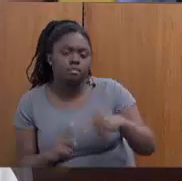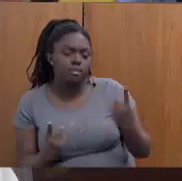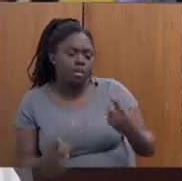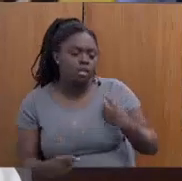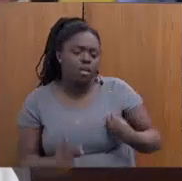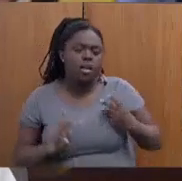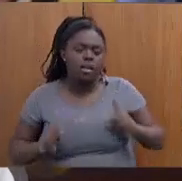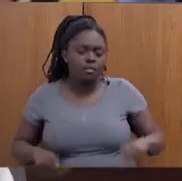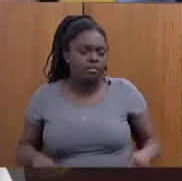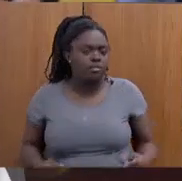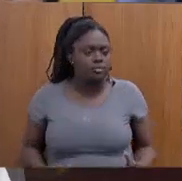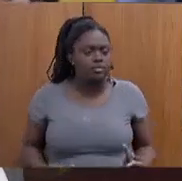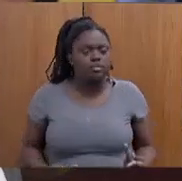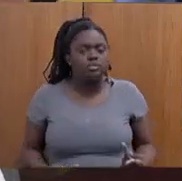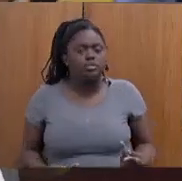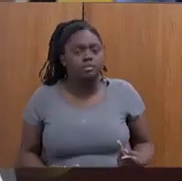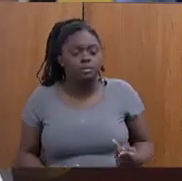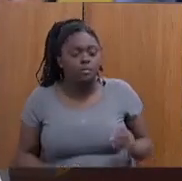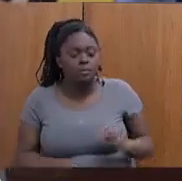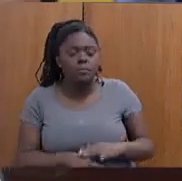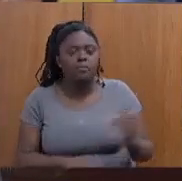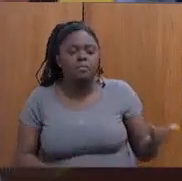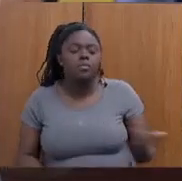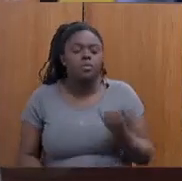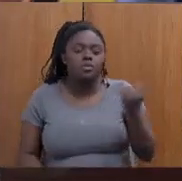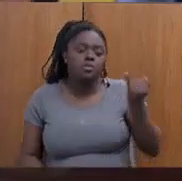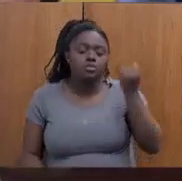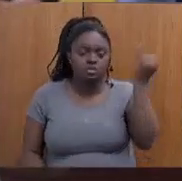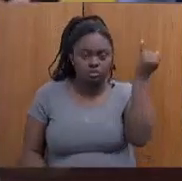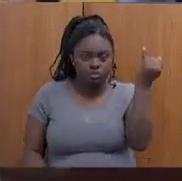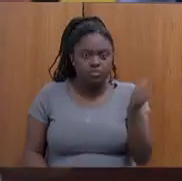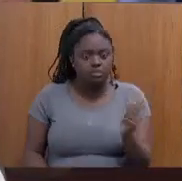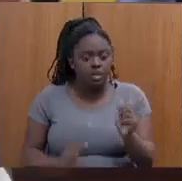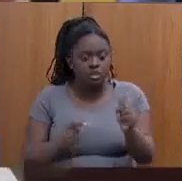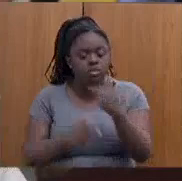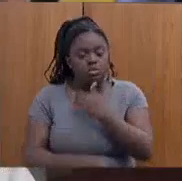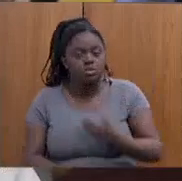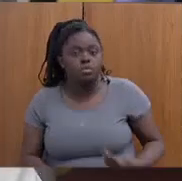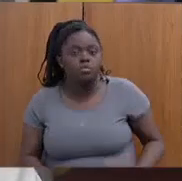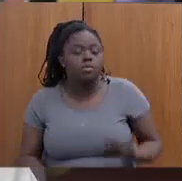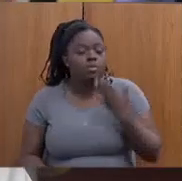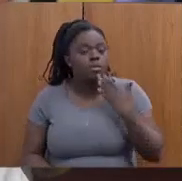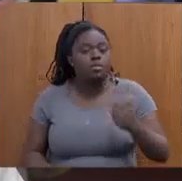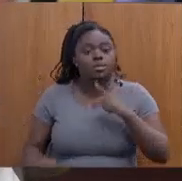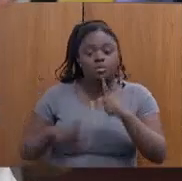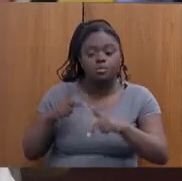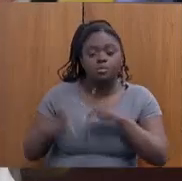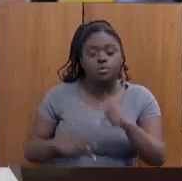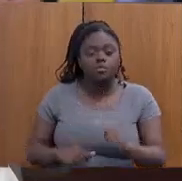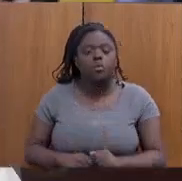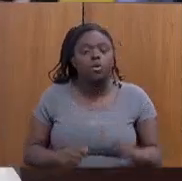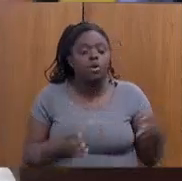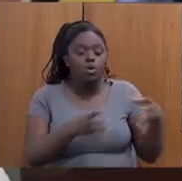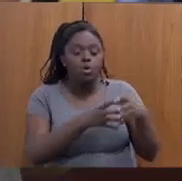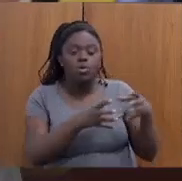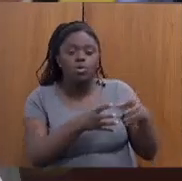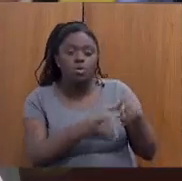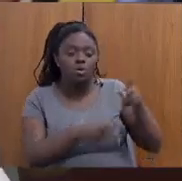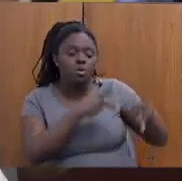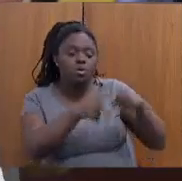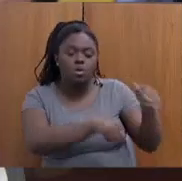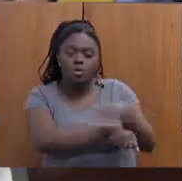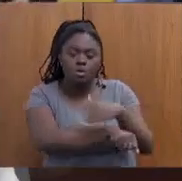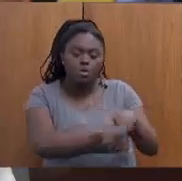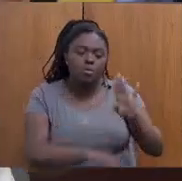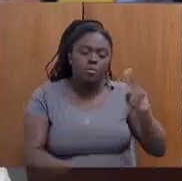obras, a maior obra de um governo é o seu povo e a sua gente. Aumentar o número de população de rua em BH, em Montes Claros,